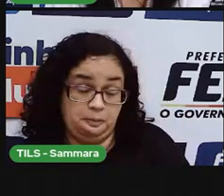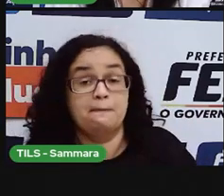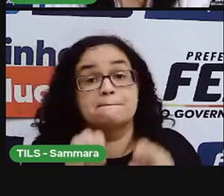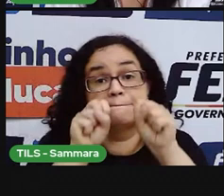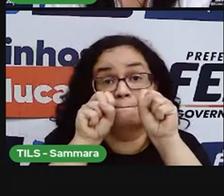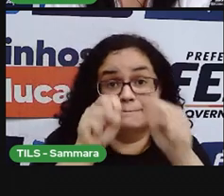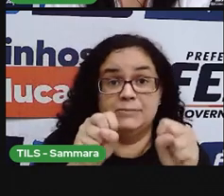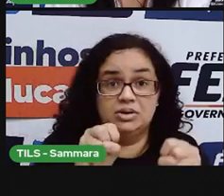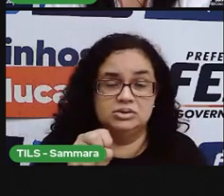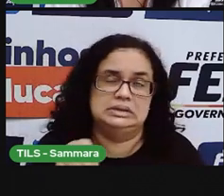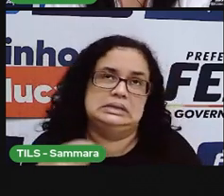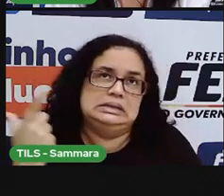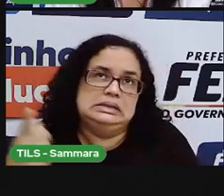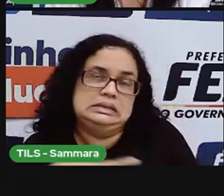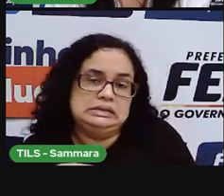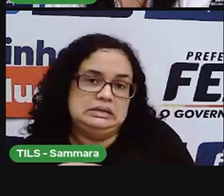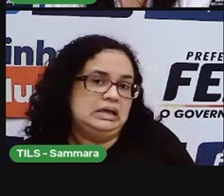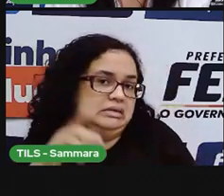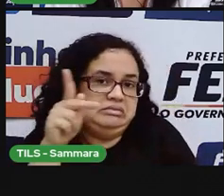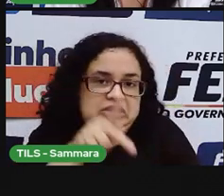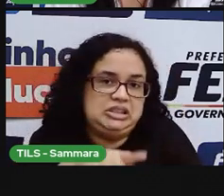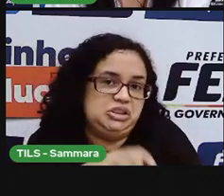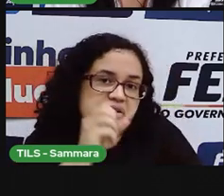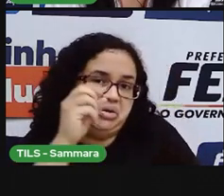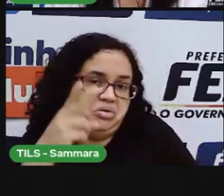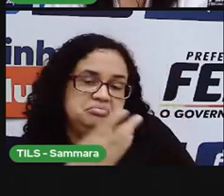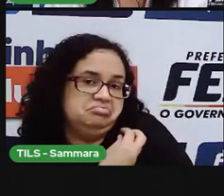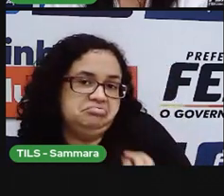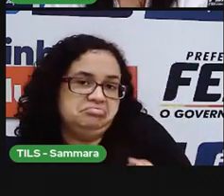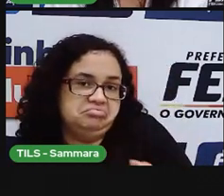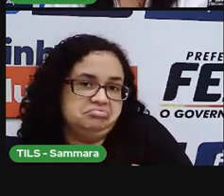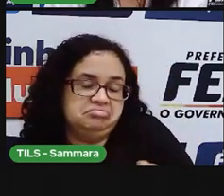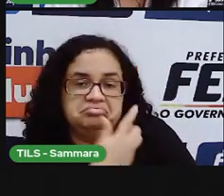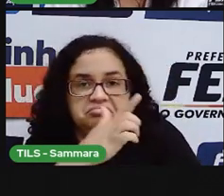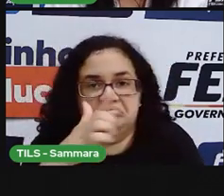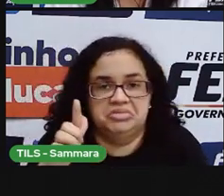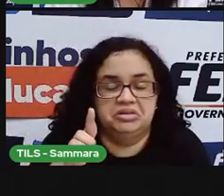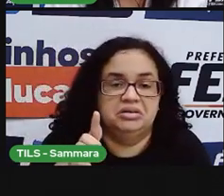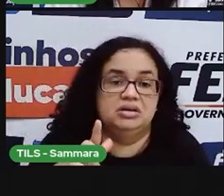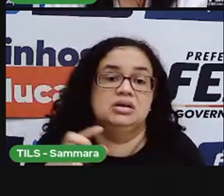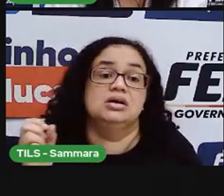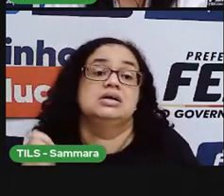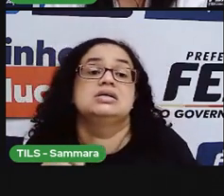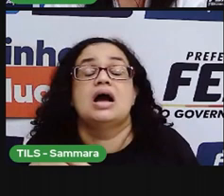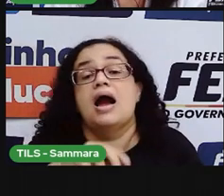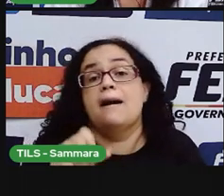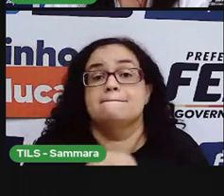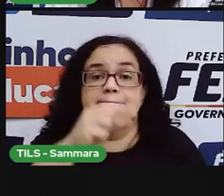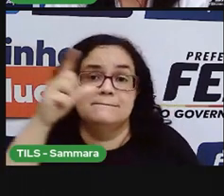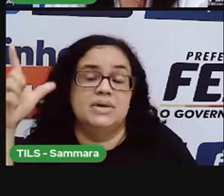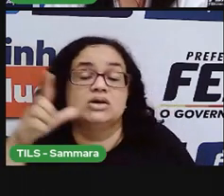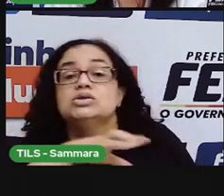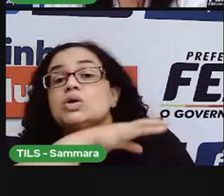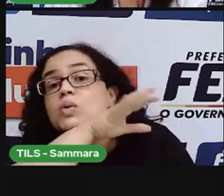sempre alguém vai As eles podem ser seres animados ou inanimados e a maior parte deles são animais